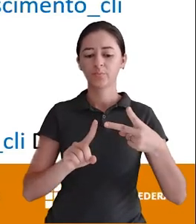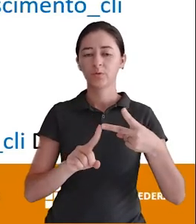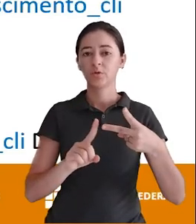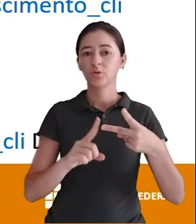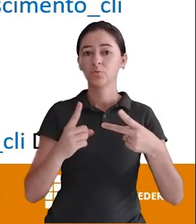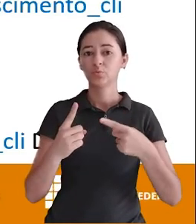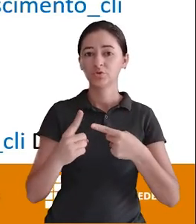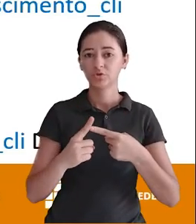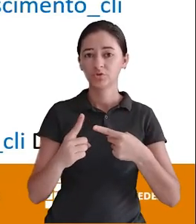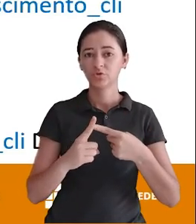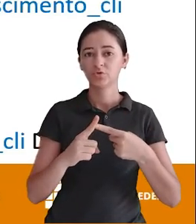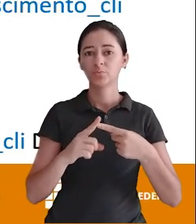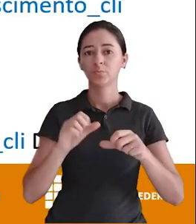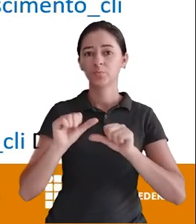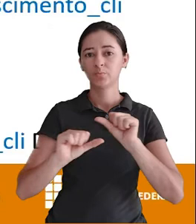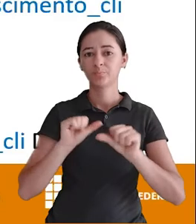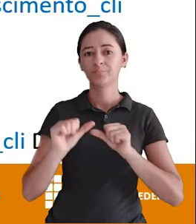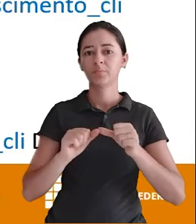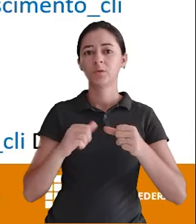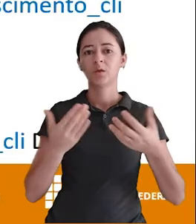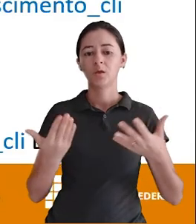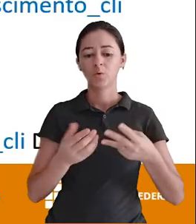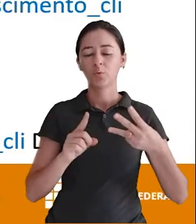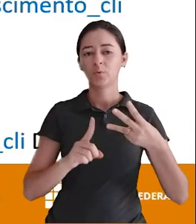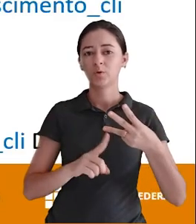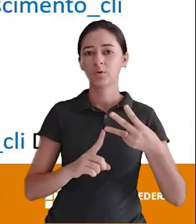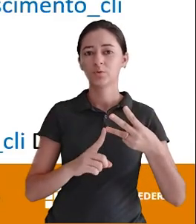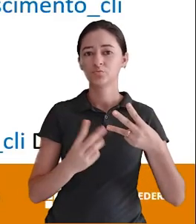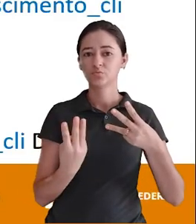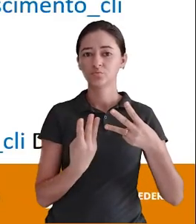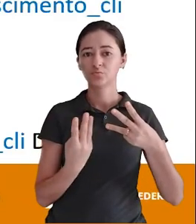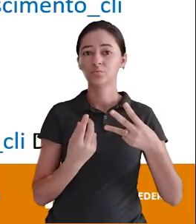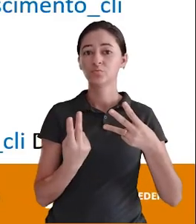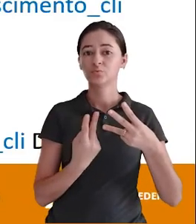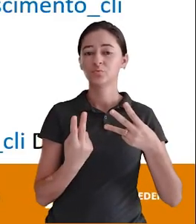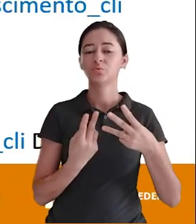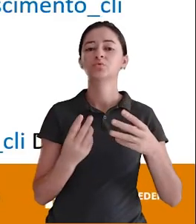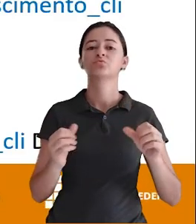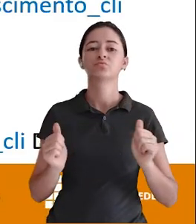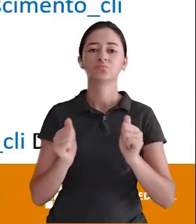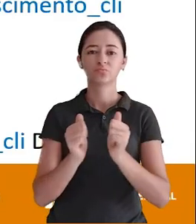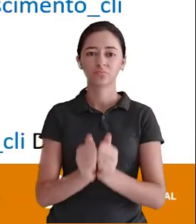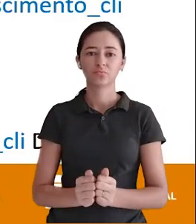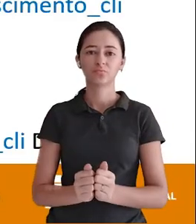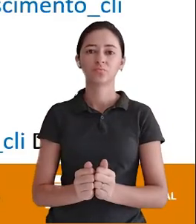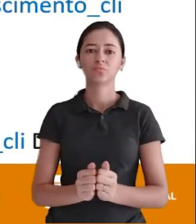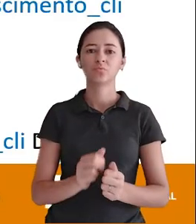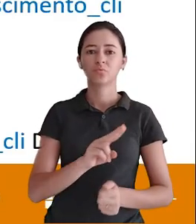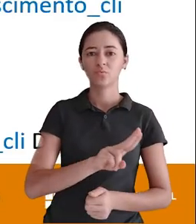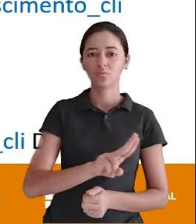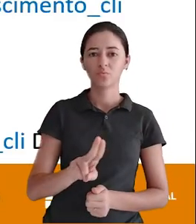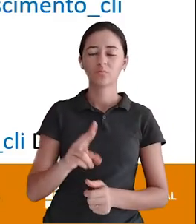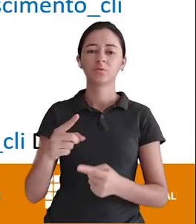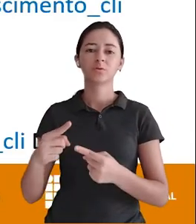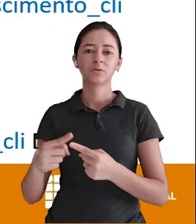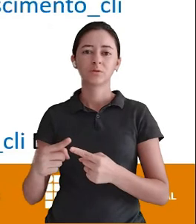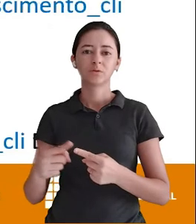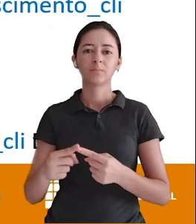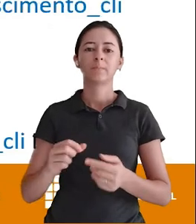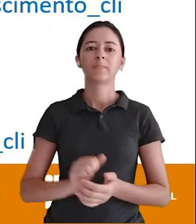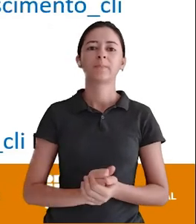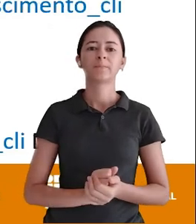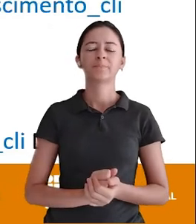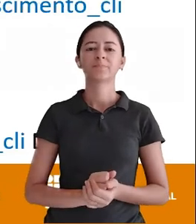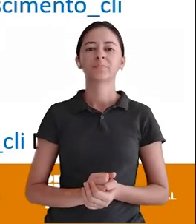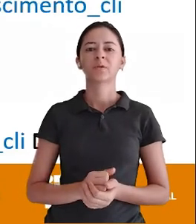Essas três possibilidades Mudo só o nome Mudo só o tipo Eu posso mudar os dois Tá bom? Mas a forma de usar Mas O comando